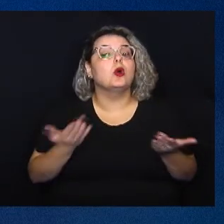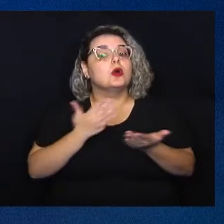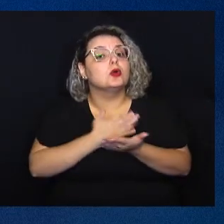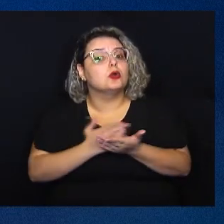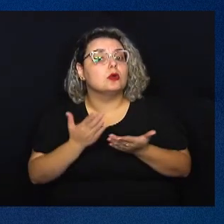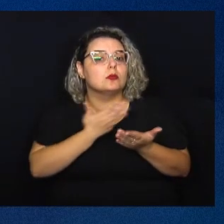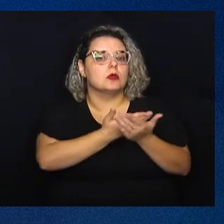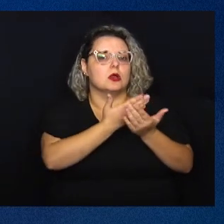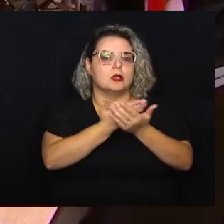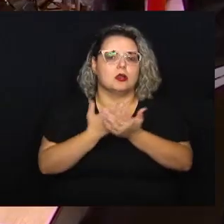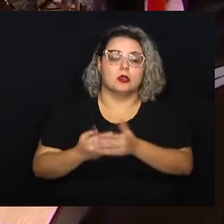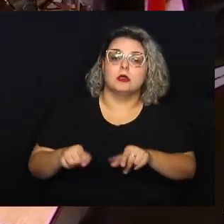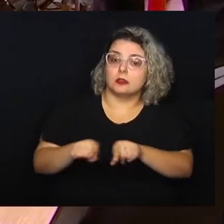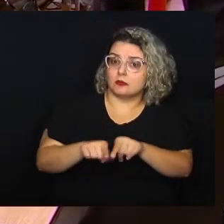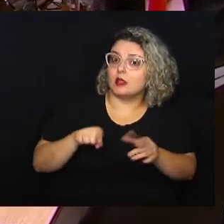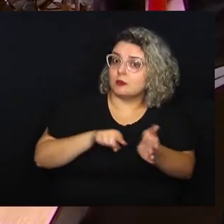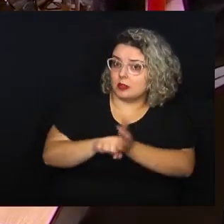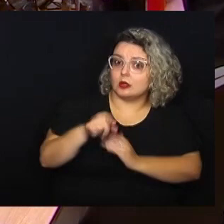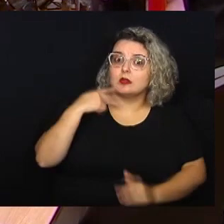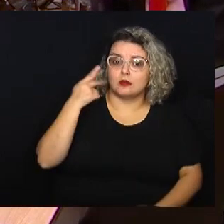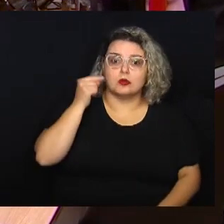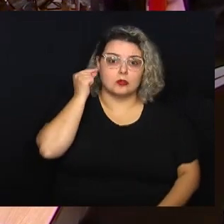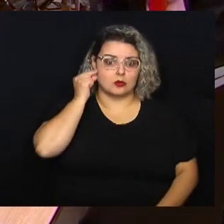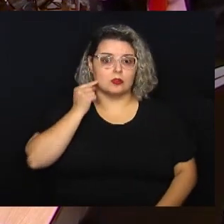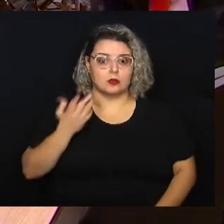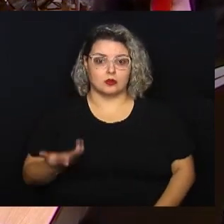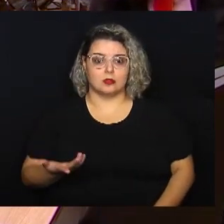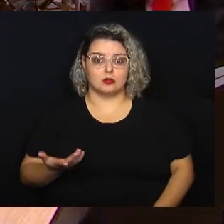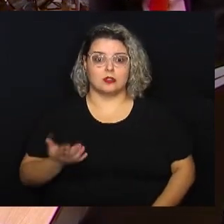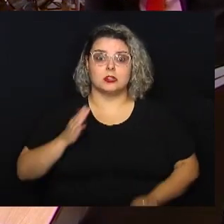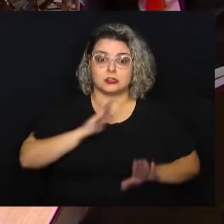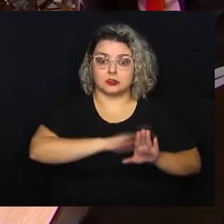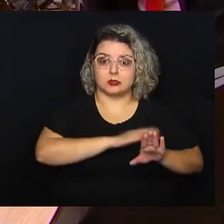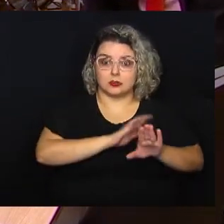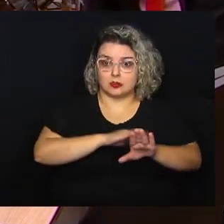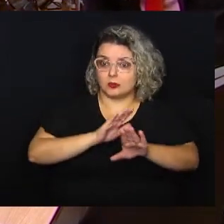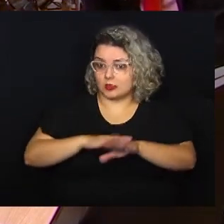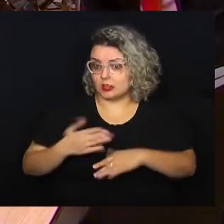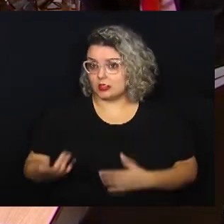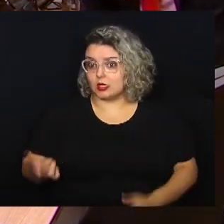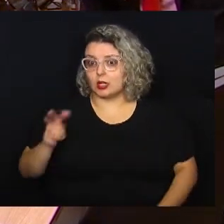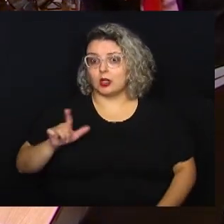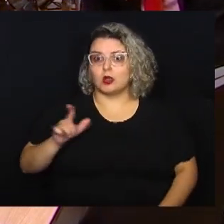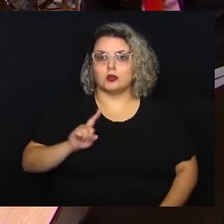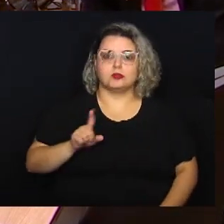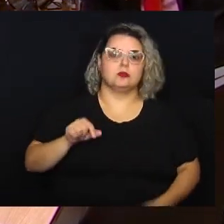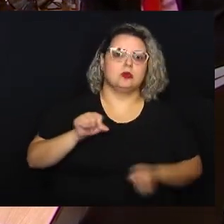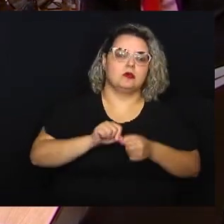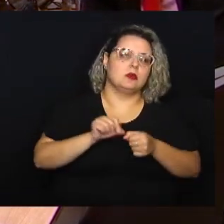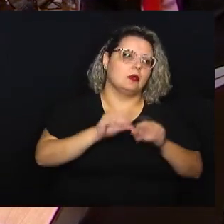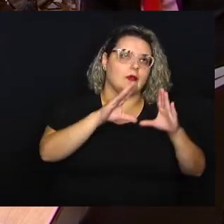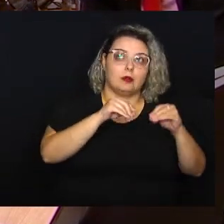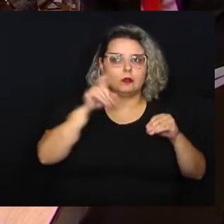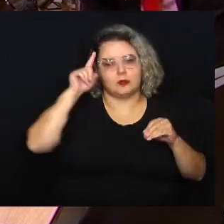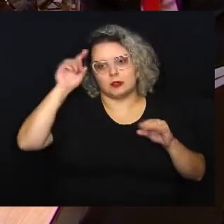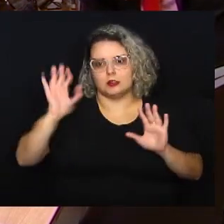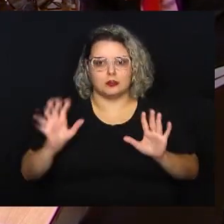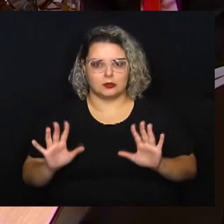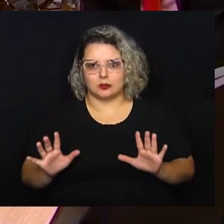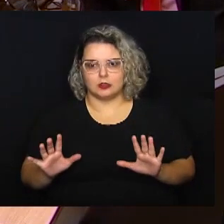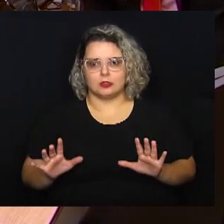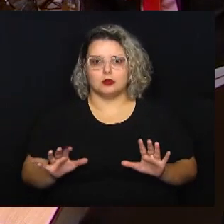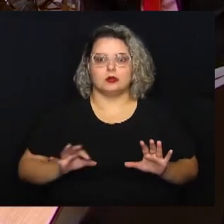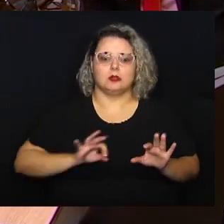iniciado o estudo? Também pergunta o vereador Marcelo Silva. São ações, claro, você não vai fazer isso da noite para o dia, são ações